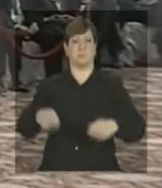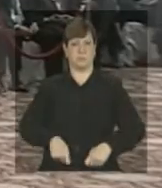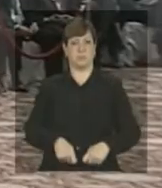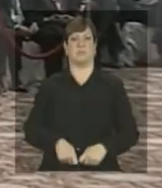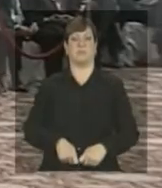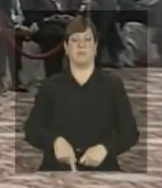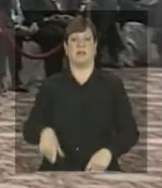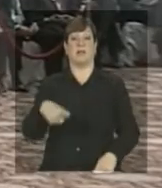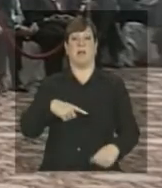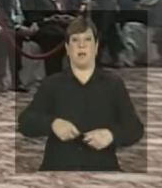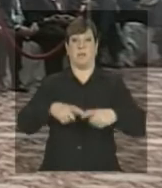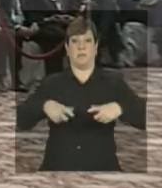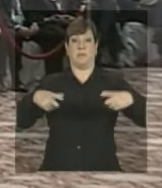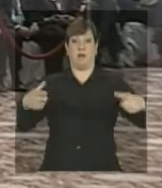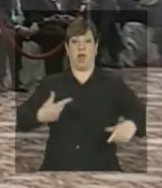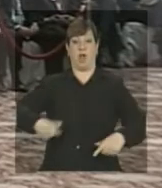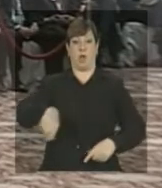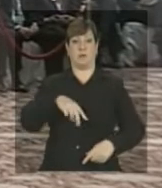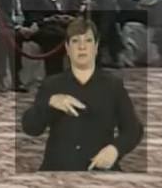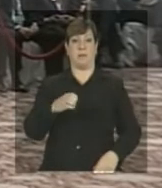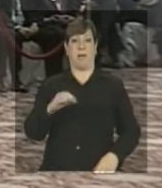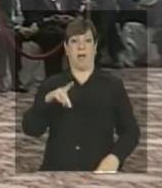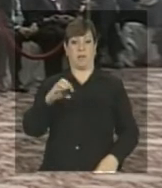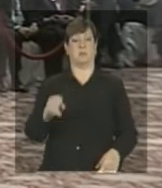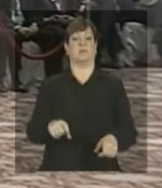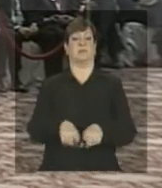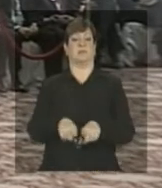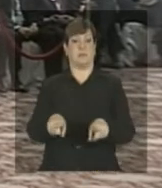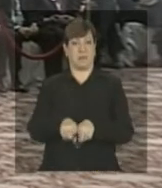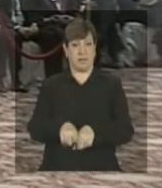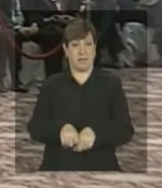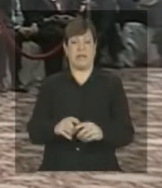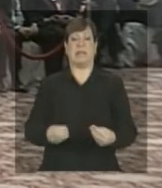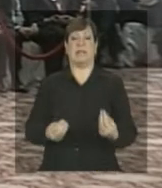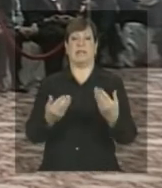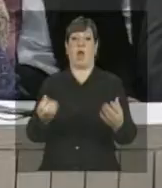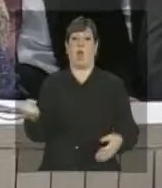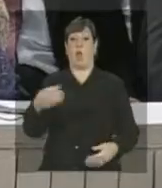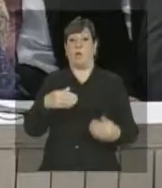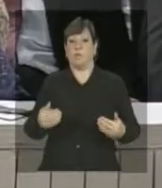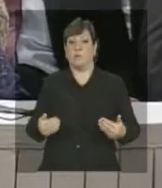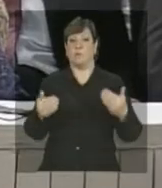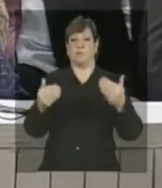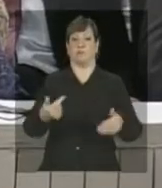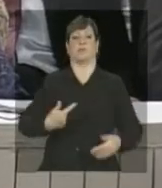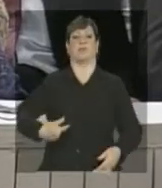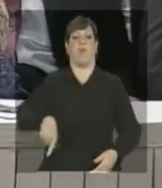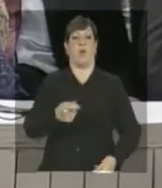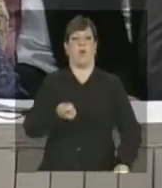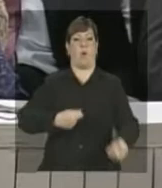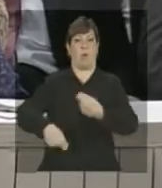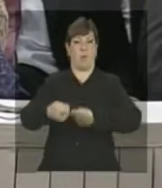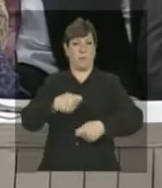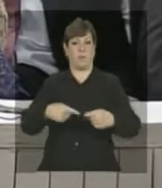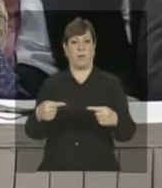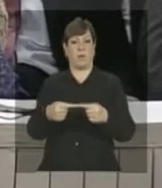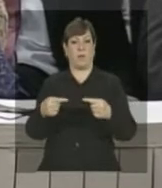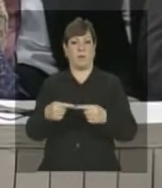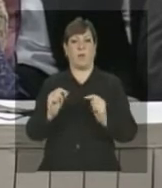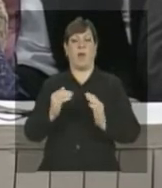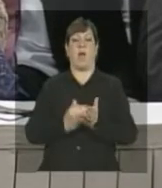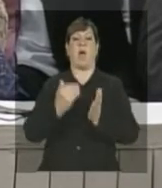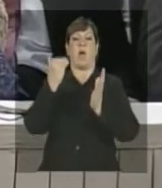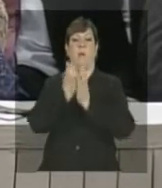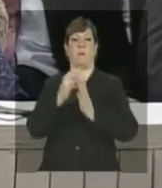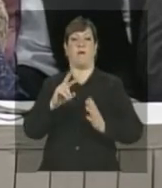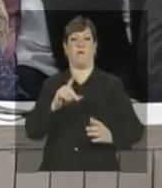expansão dos nossos mercados também dará novo impulso ao nosso comércio, combinando o aumento no volume